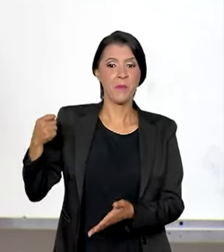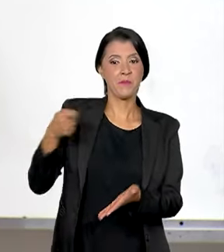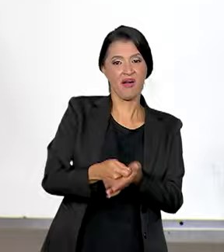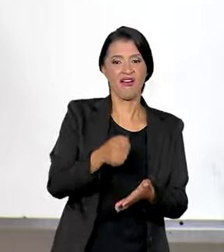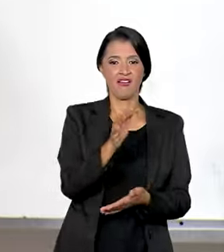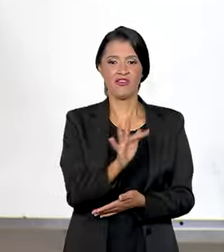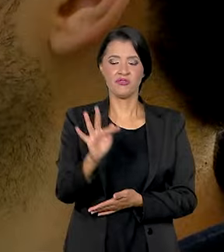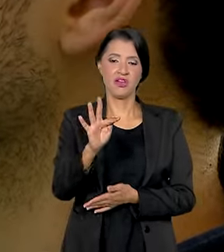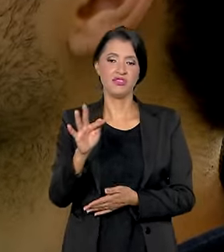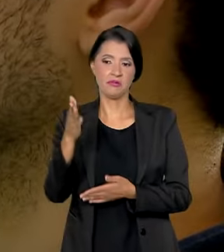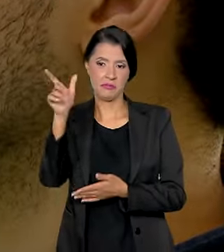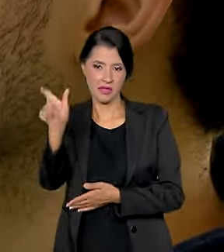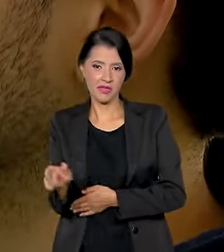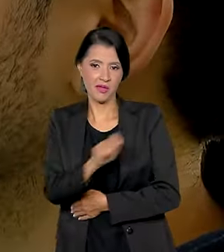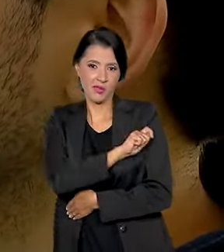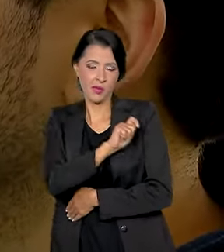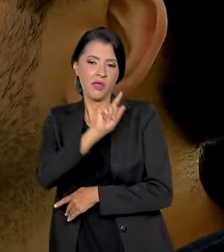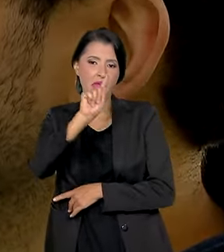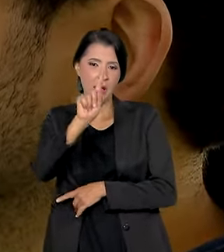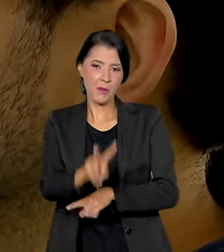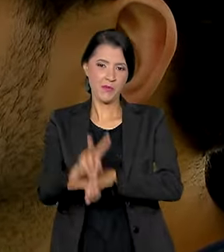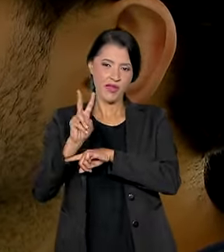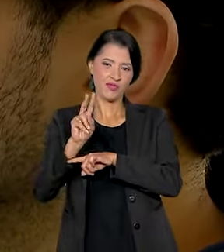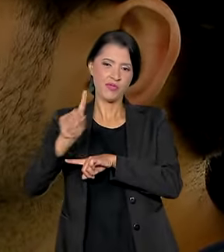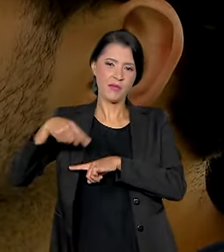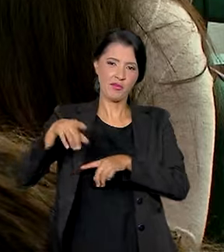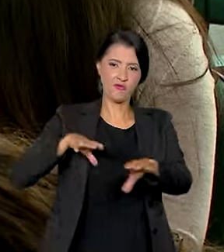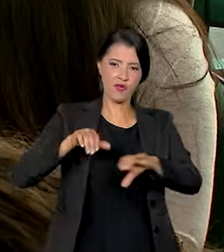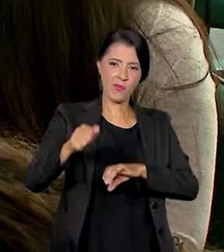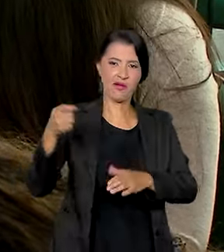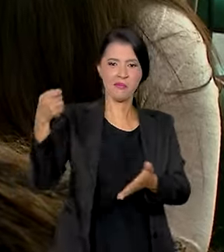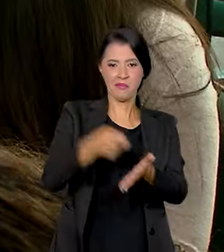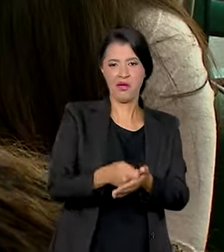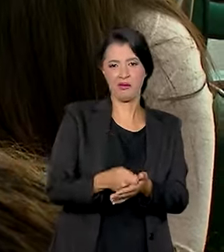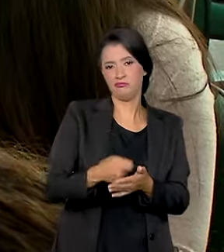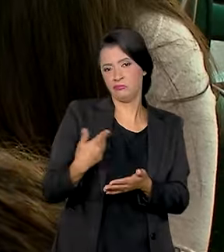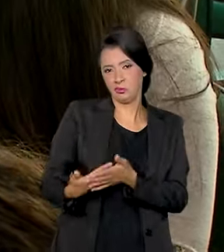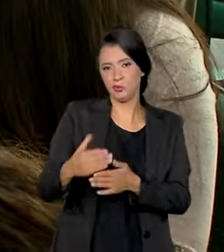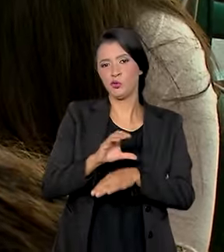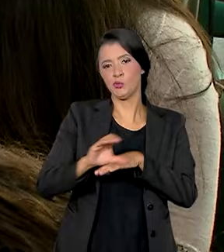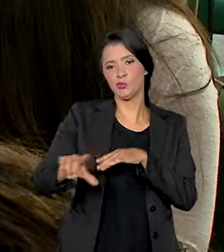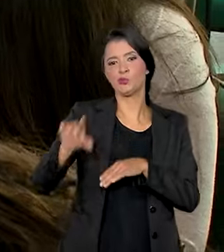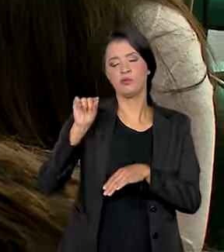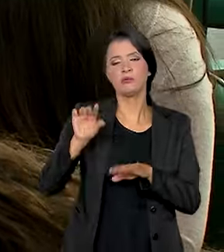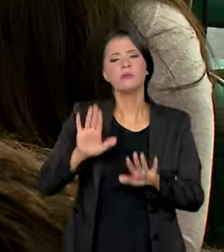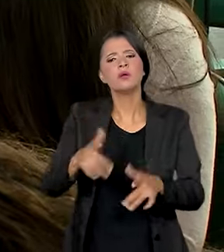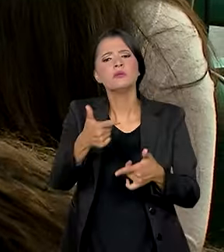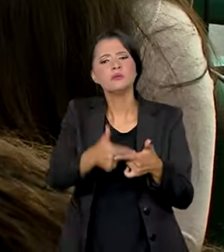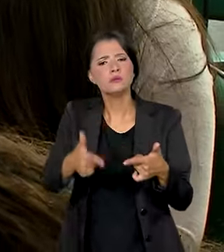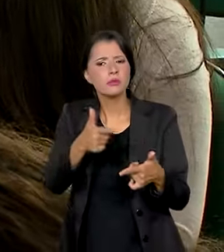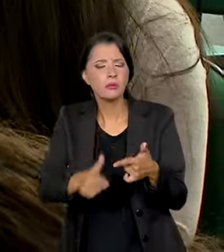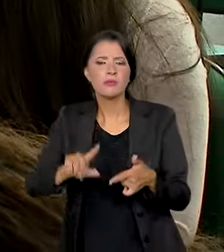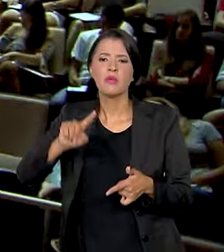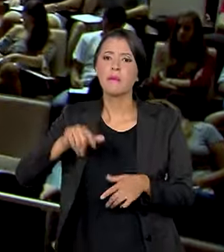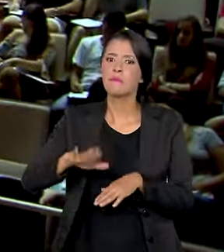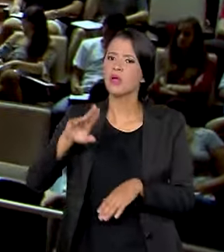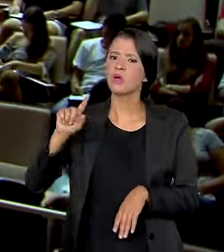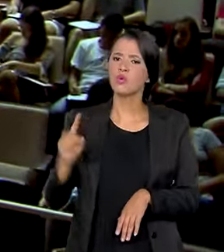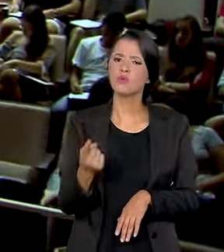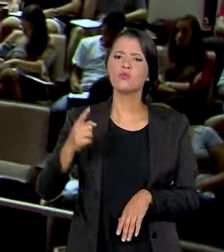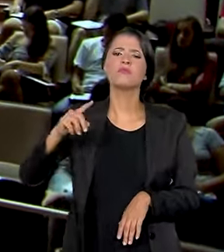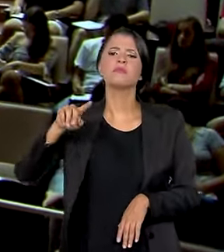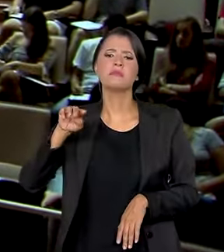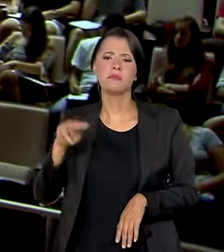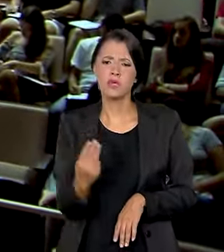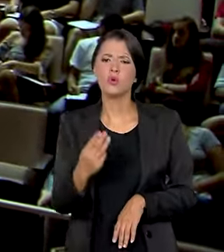paga a faculdade e o estudante o empréstimo depois que se formar no curso que escolheu. O problema é que mais de 1